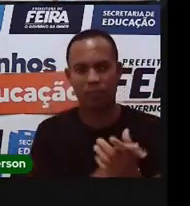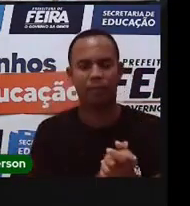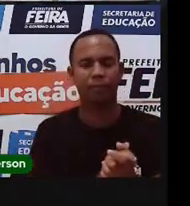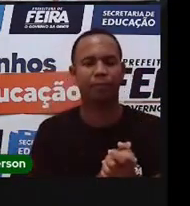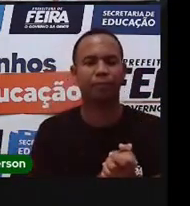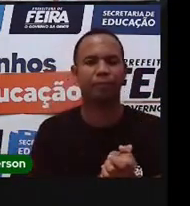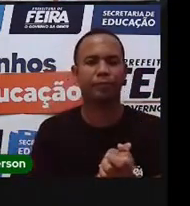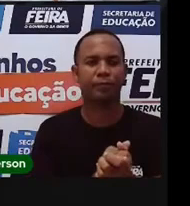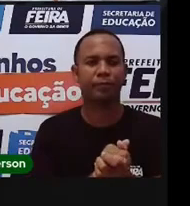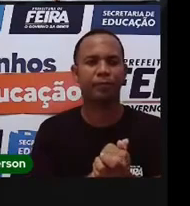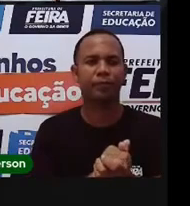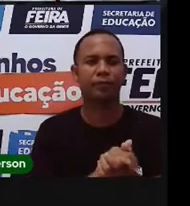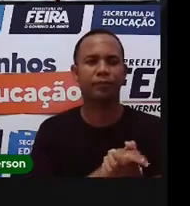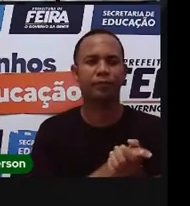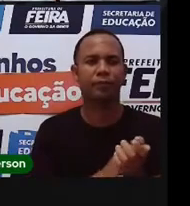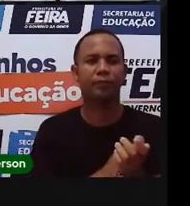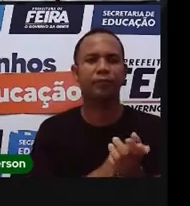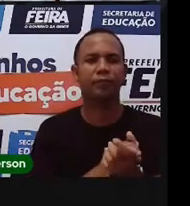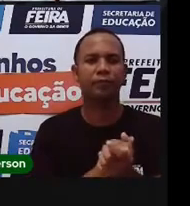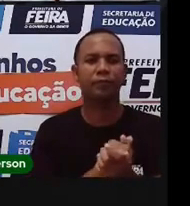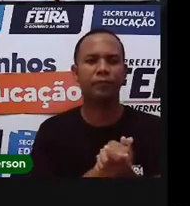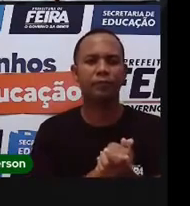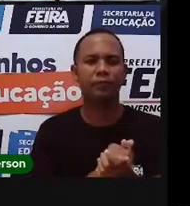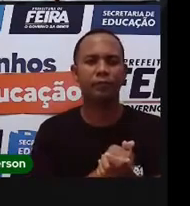obrigação também do Estado.